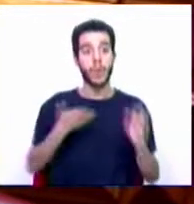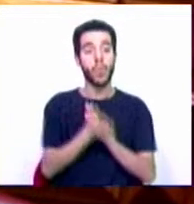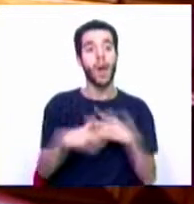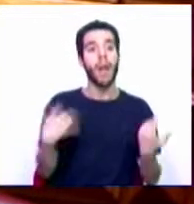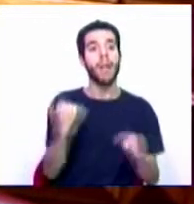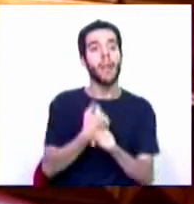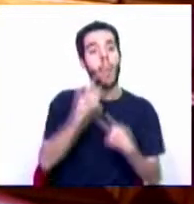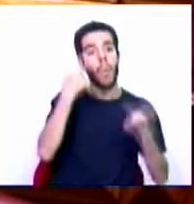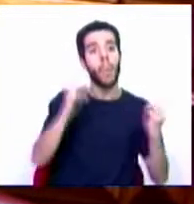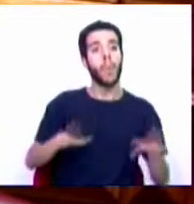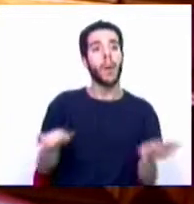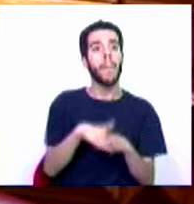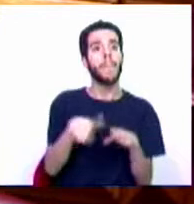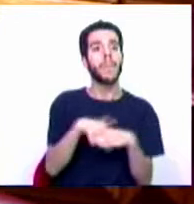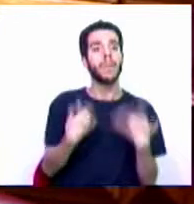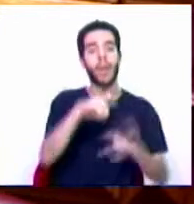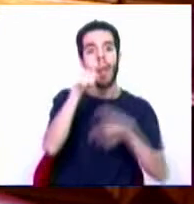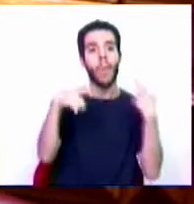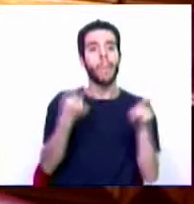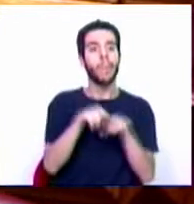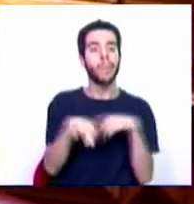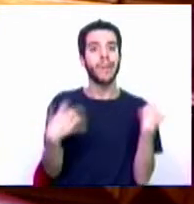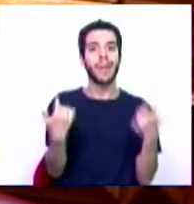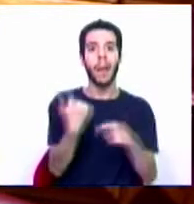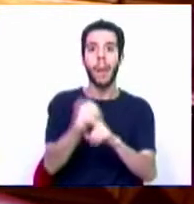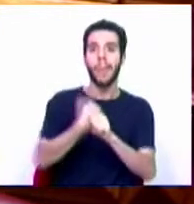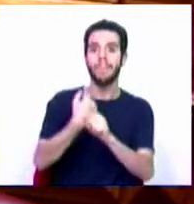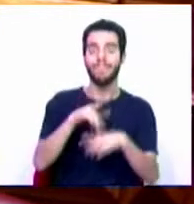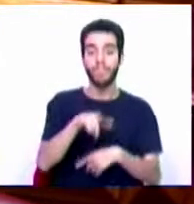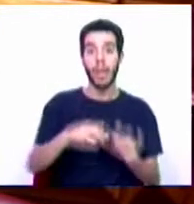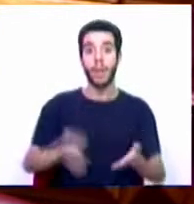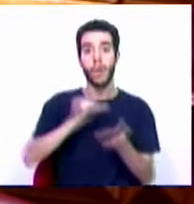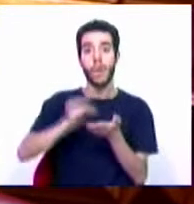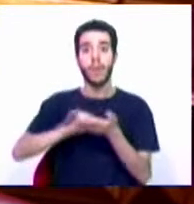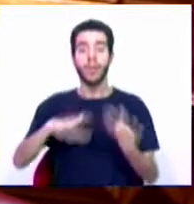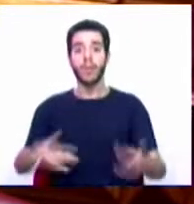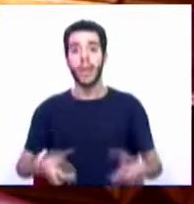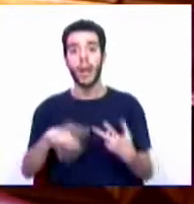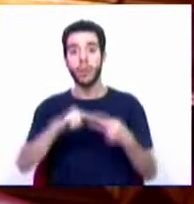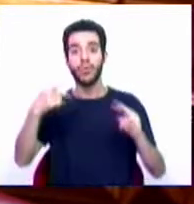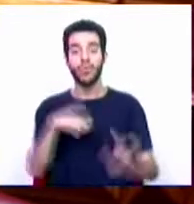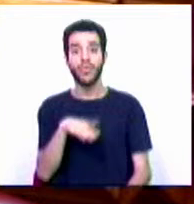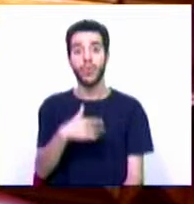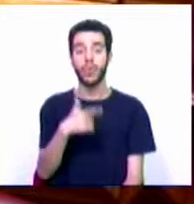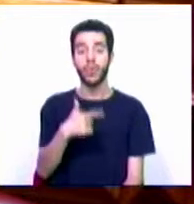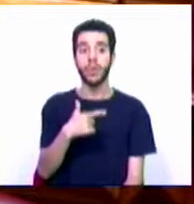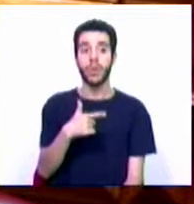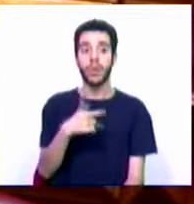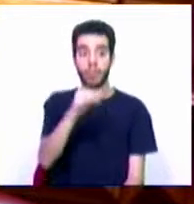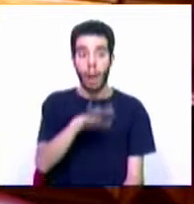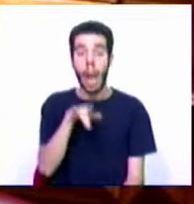que manifestou o seu interesse por uma participação cívica e política mais ativa. Foi Secretário da Junta de Freguesia do Turcifal e